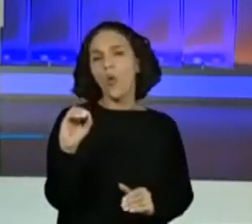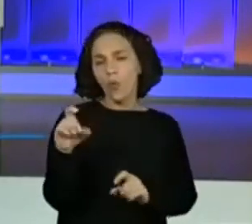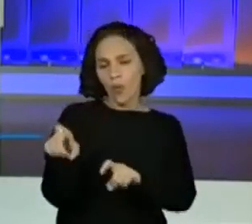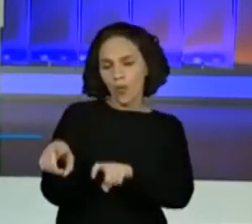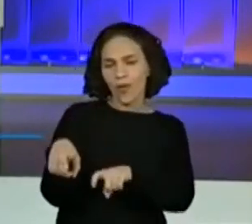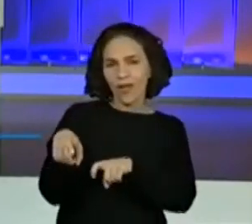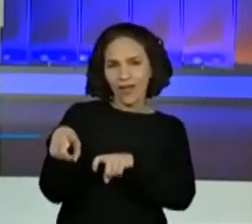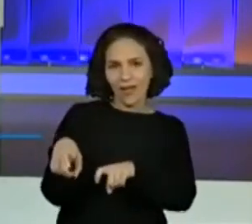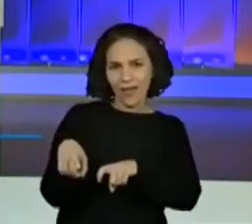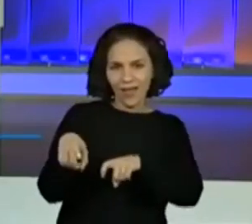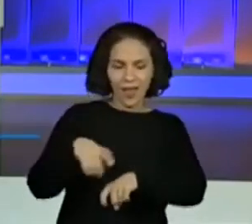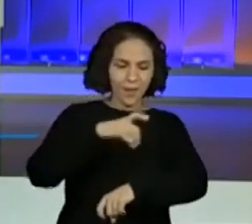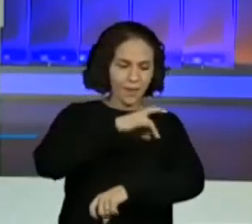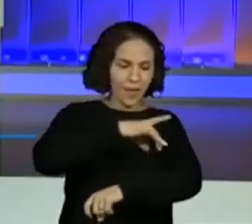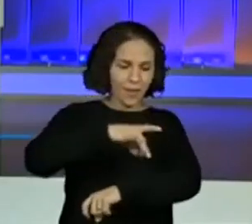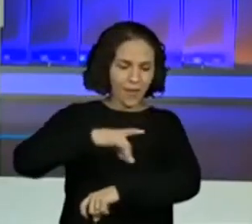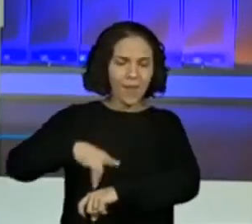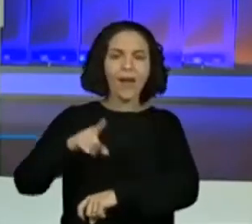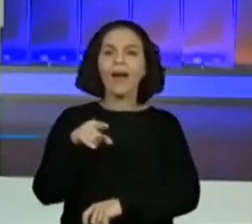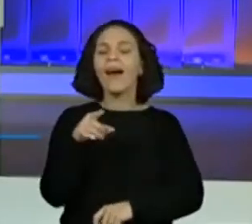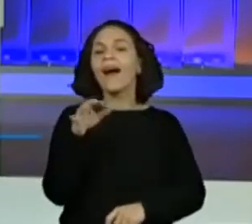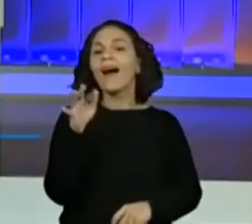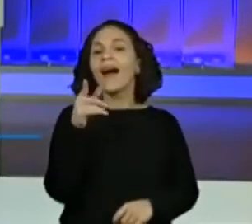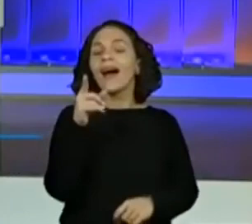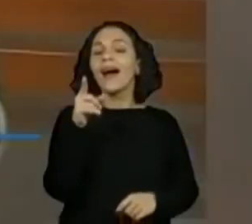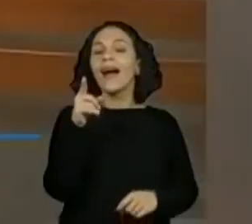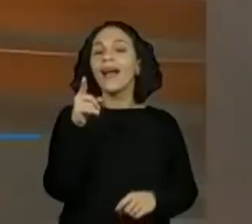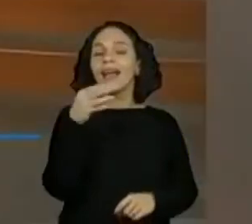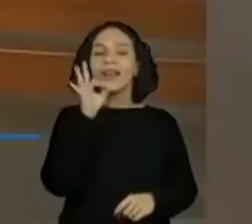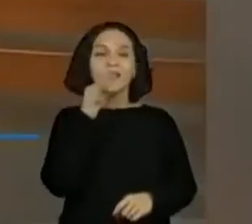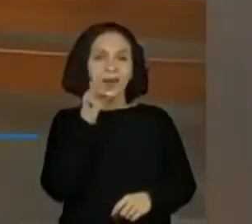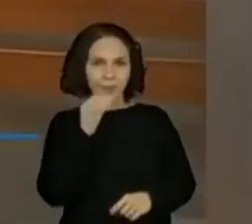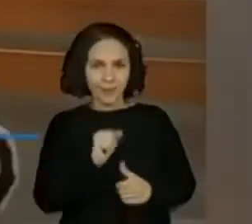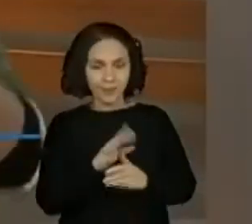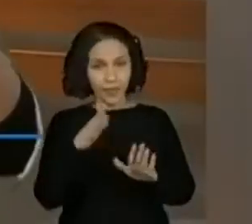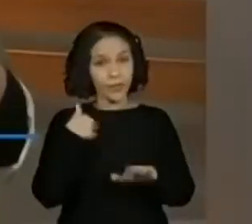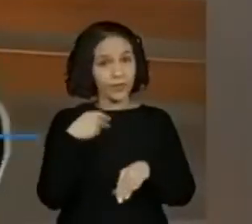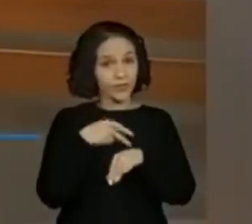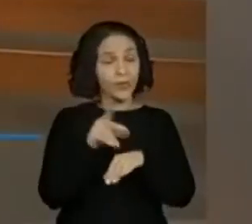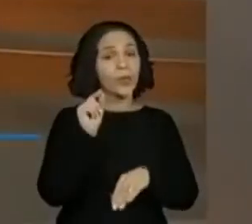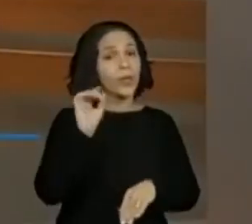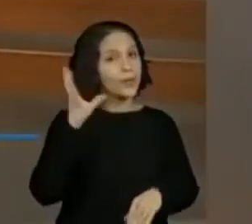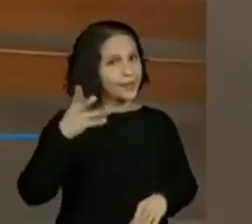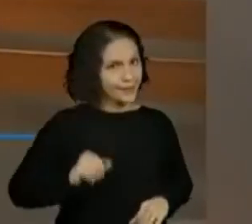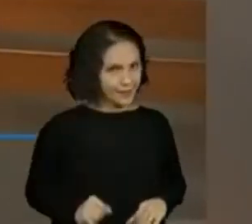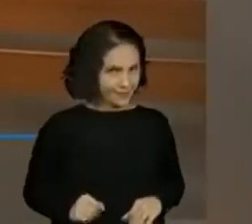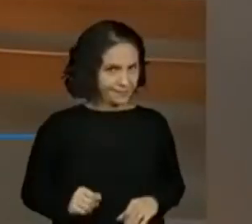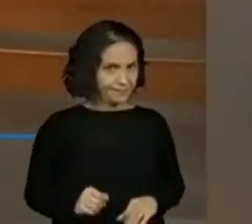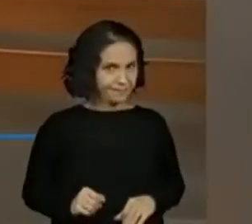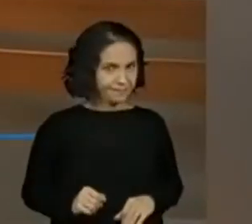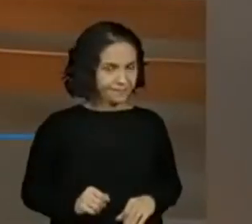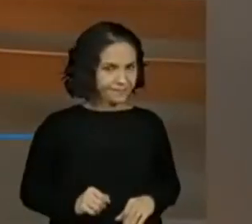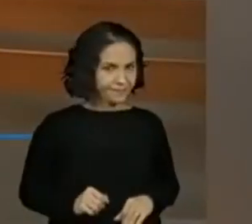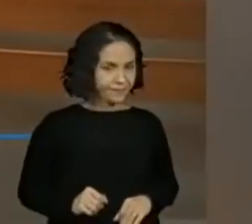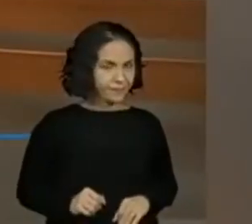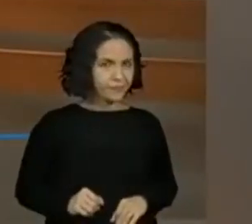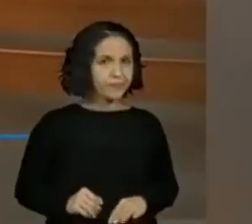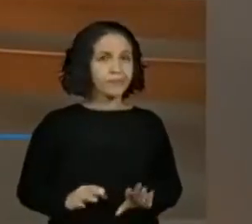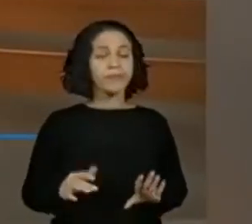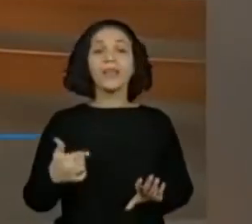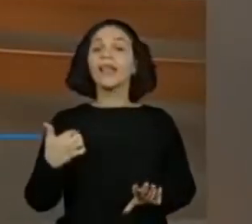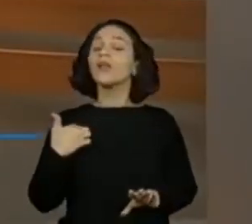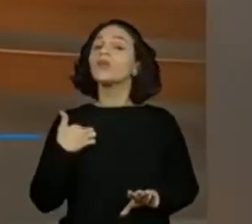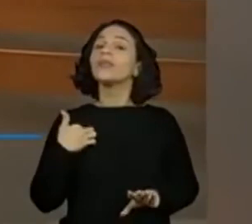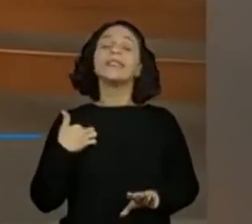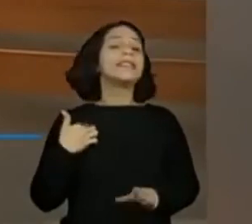Café. Mas aconteceu, e aí, papo reto aqui com vocês. O que aconteceu? Eu não